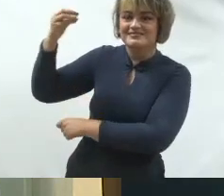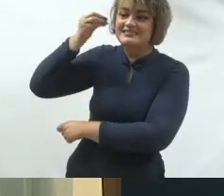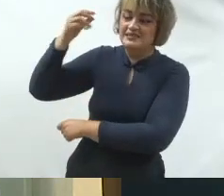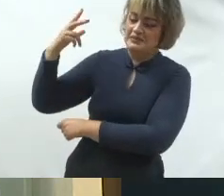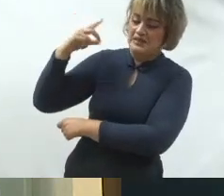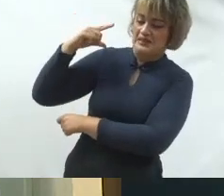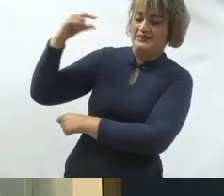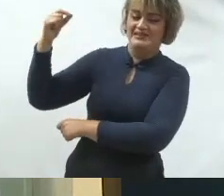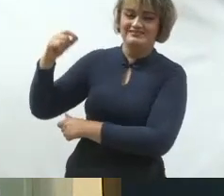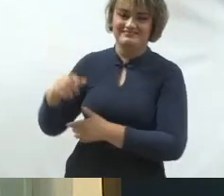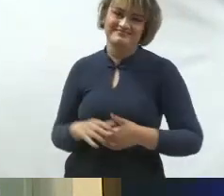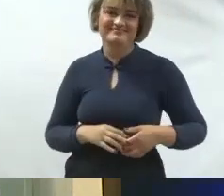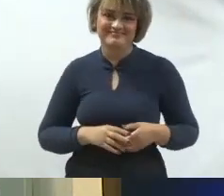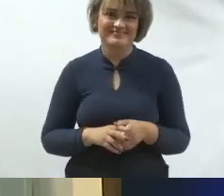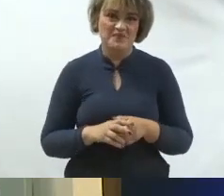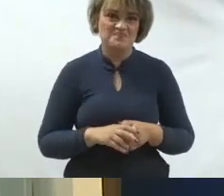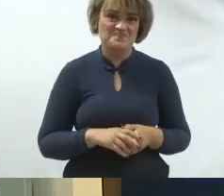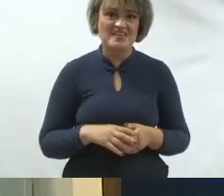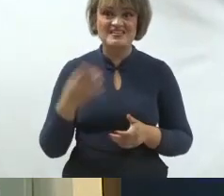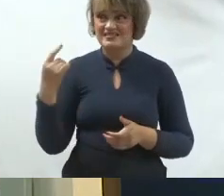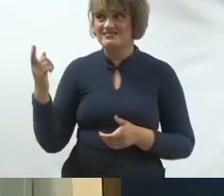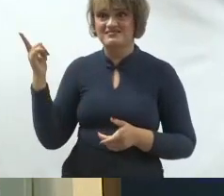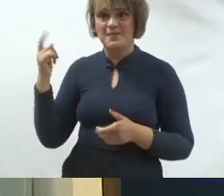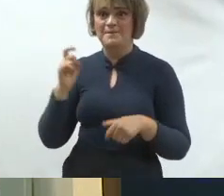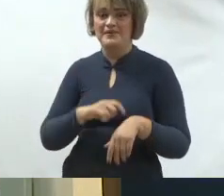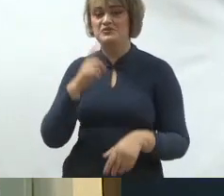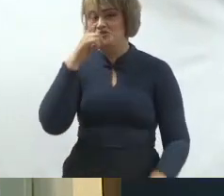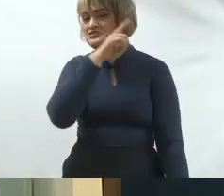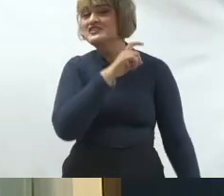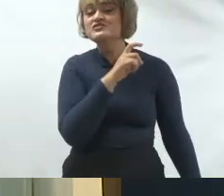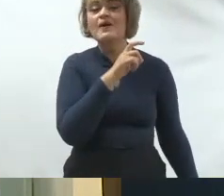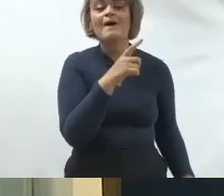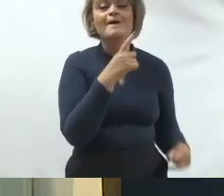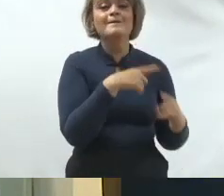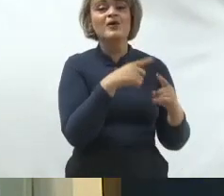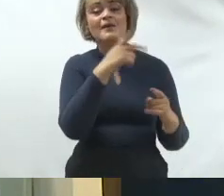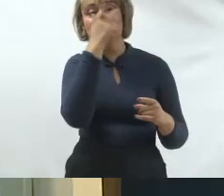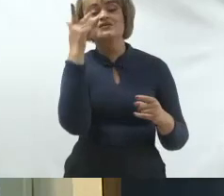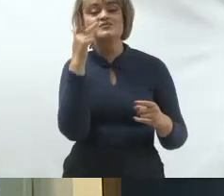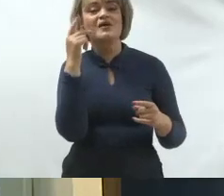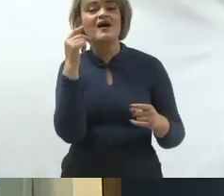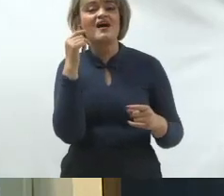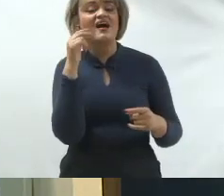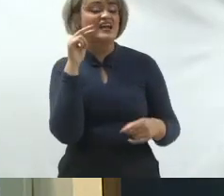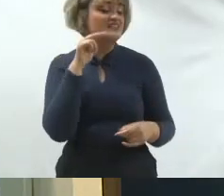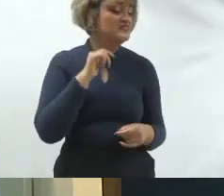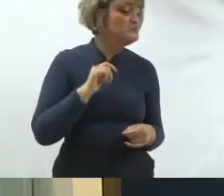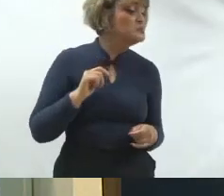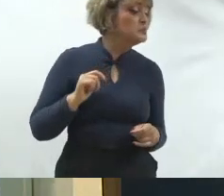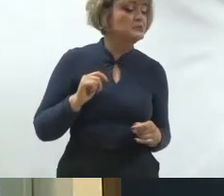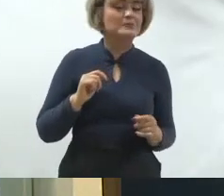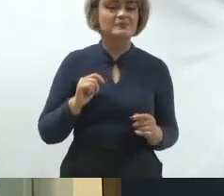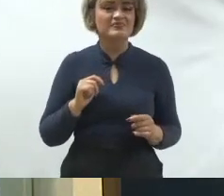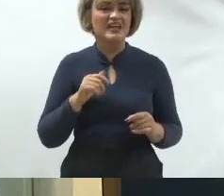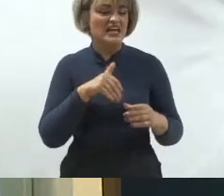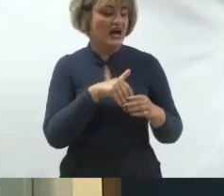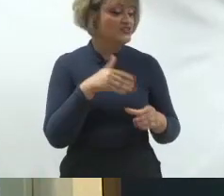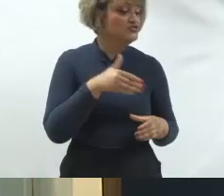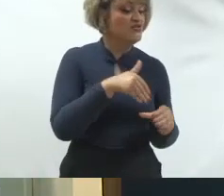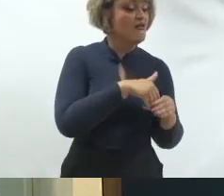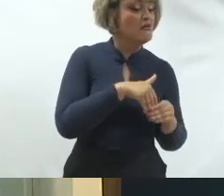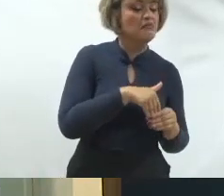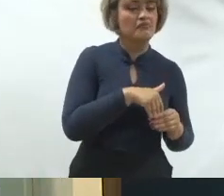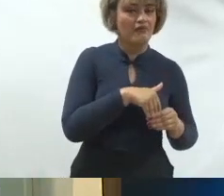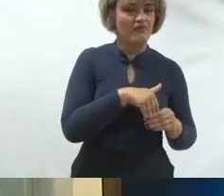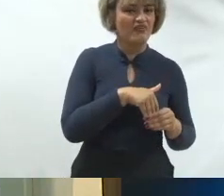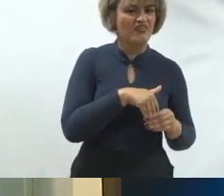nosso pleito. Então, esse é um momento muito cruel, porque, nesse momento, o cidadão, ele não está muito preocupado com a eleição que vai acontecer em